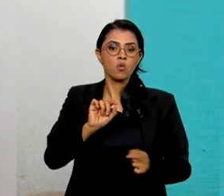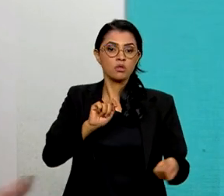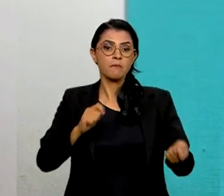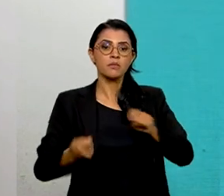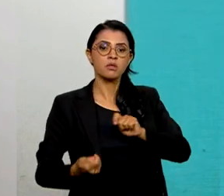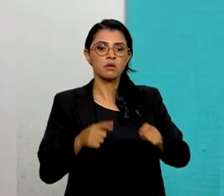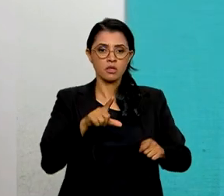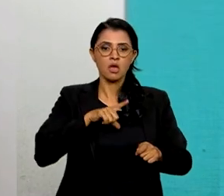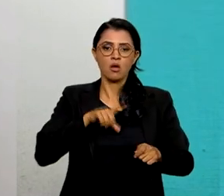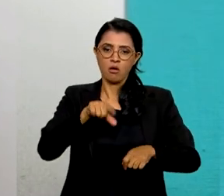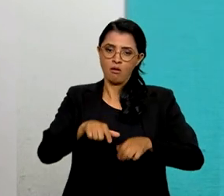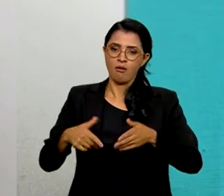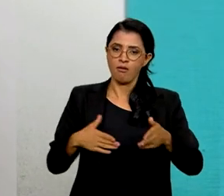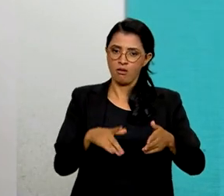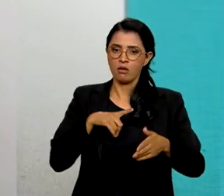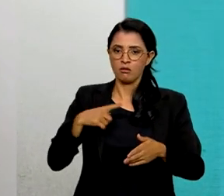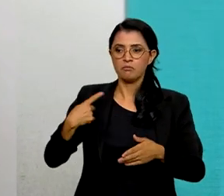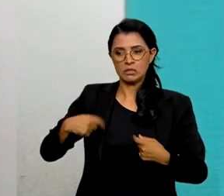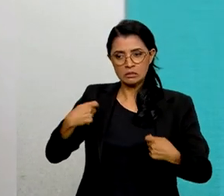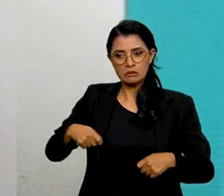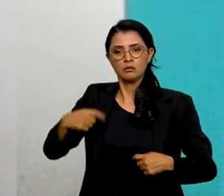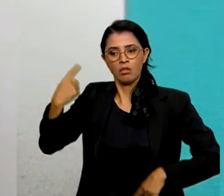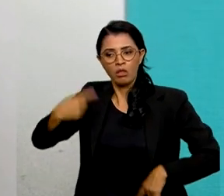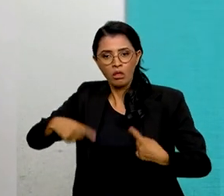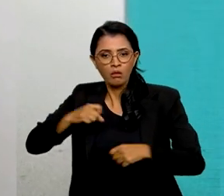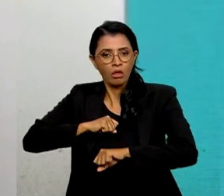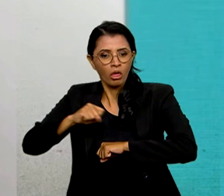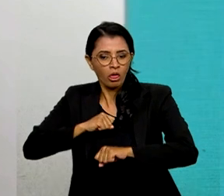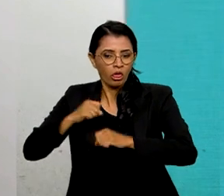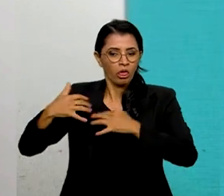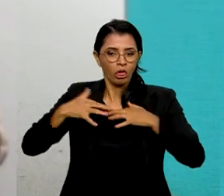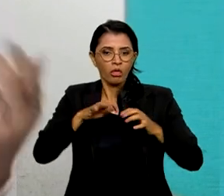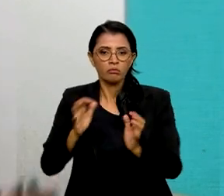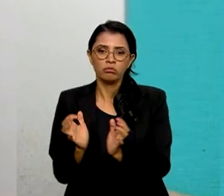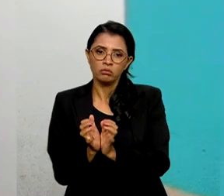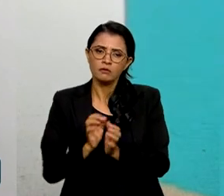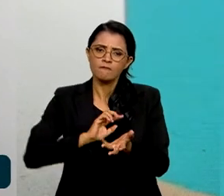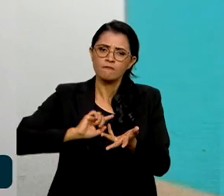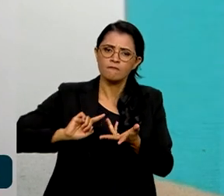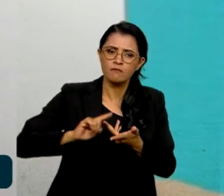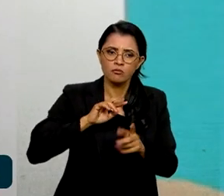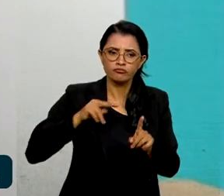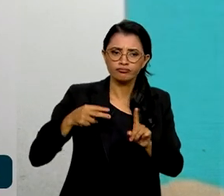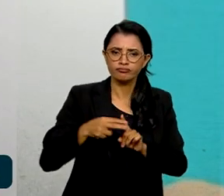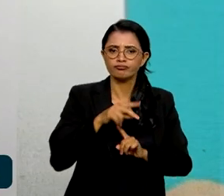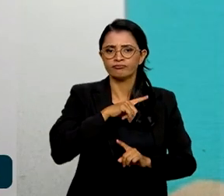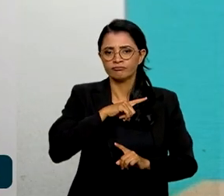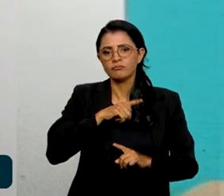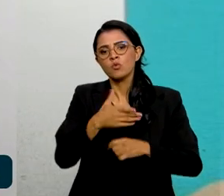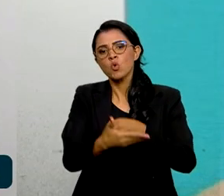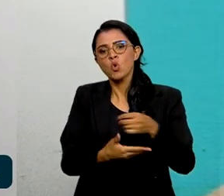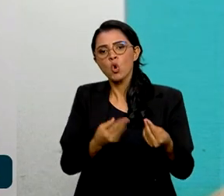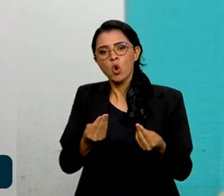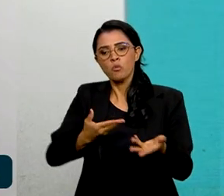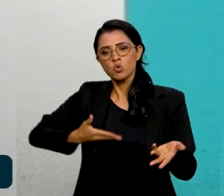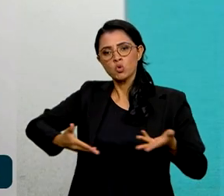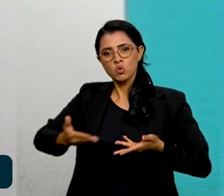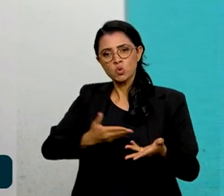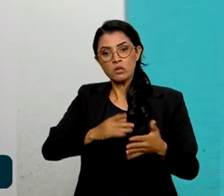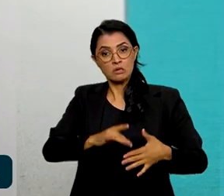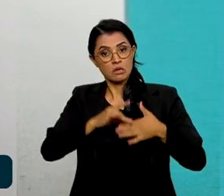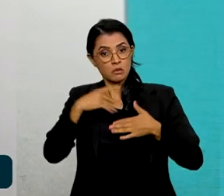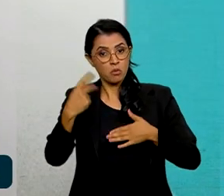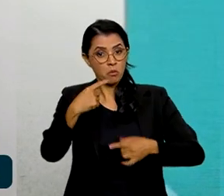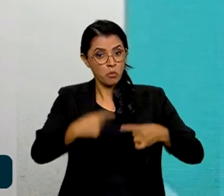parte desse caminho e demandam debates e reflexões coletivas sobre várias perspectivas a partir de trocas entre lideranças